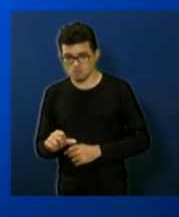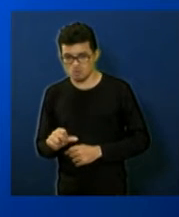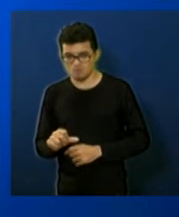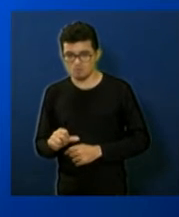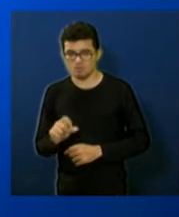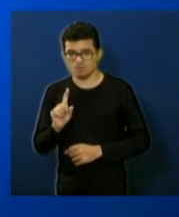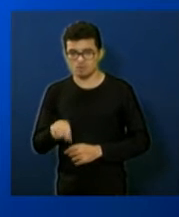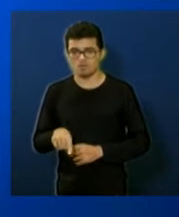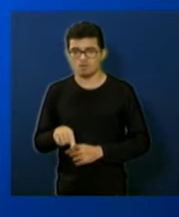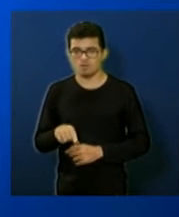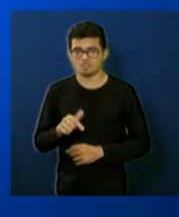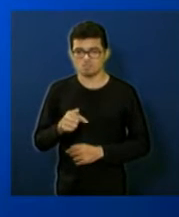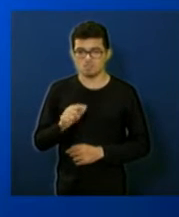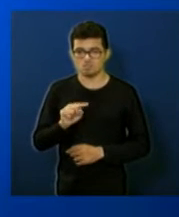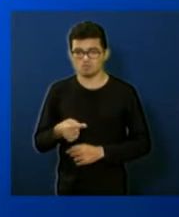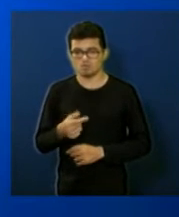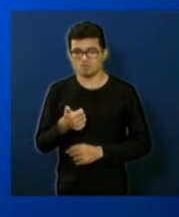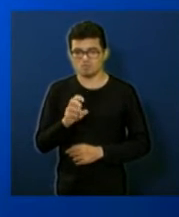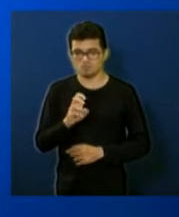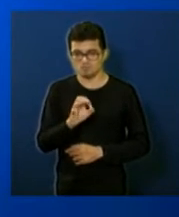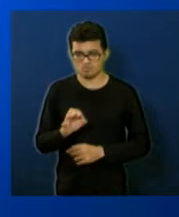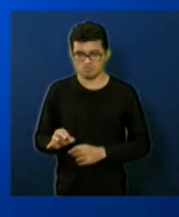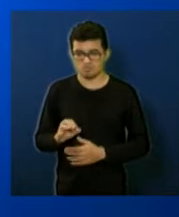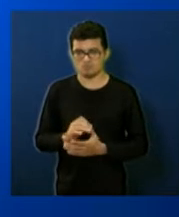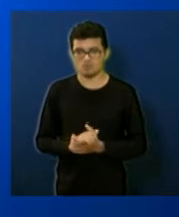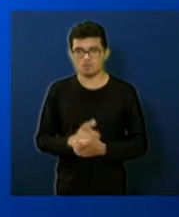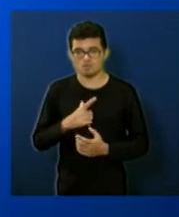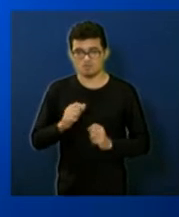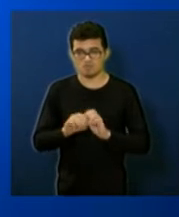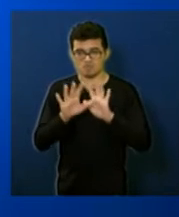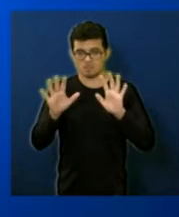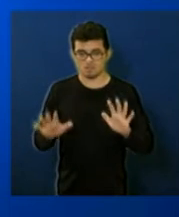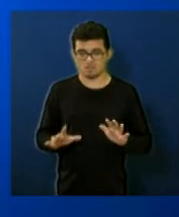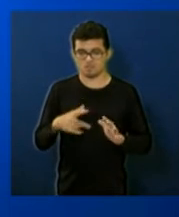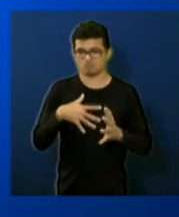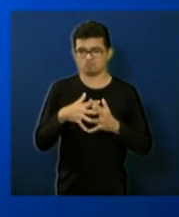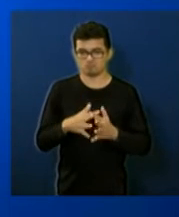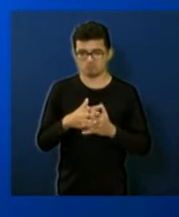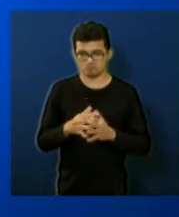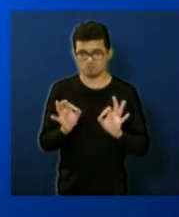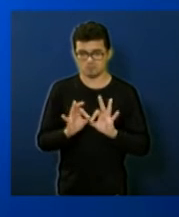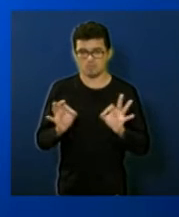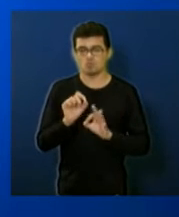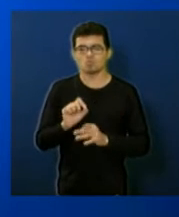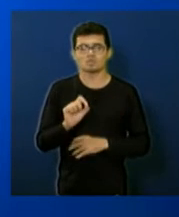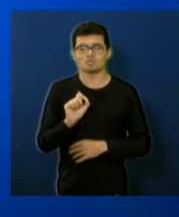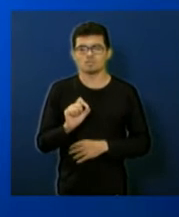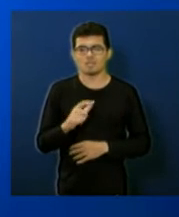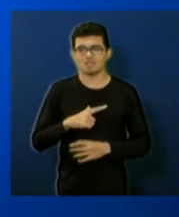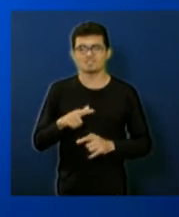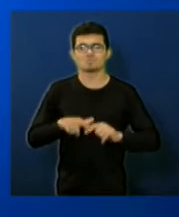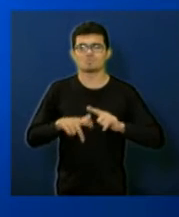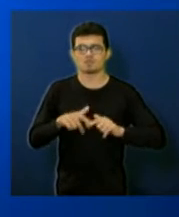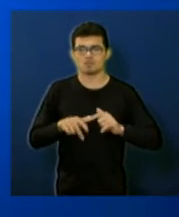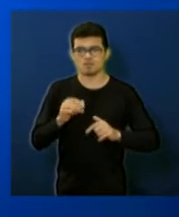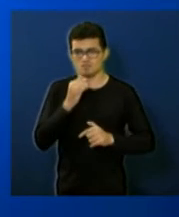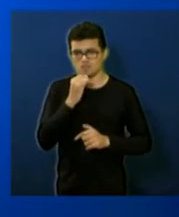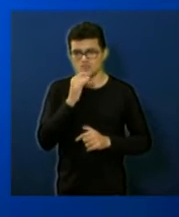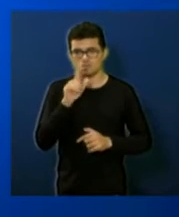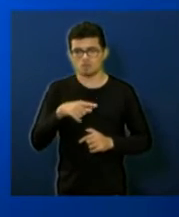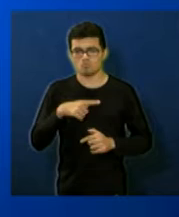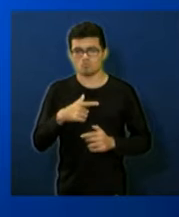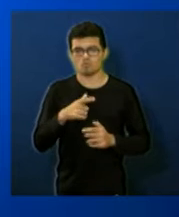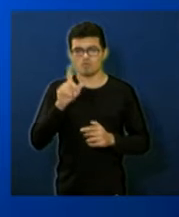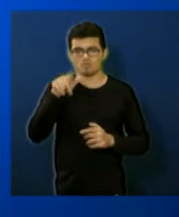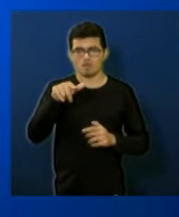que representando 7,15% só para ficar claro aqui para não ficar confuso isso o são esses equipamentos num contrato de terceirização